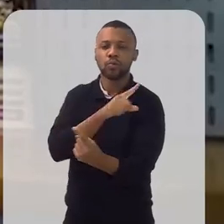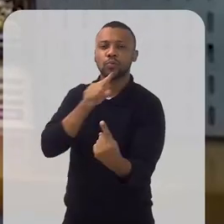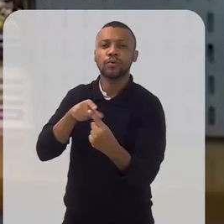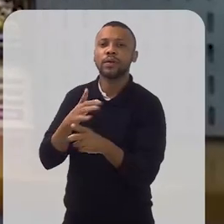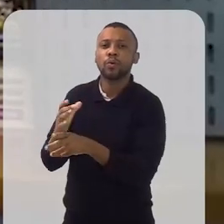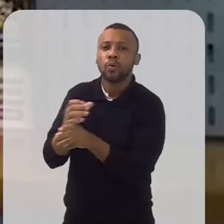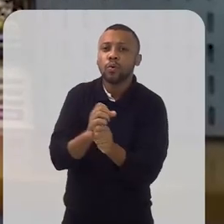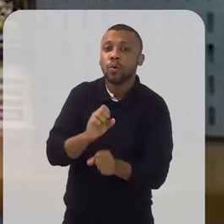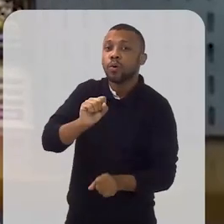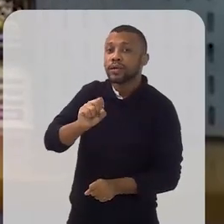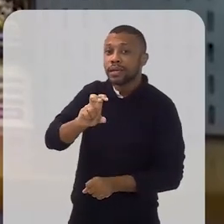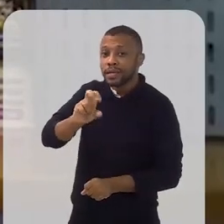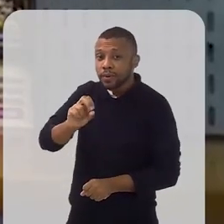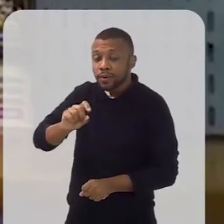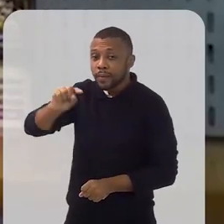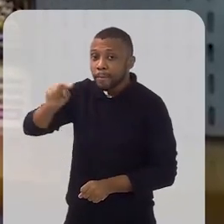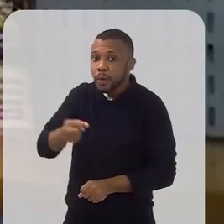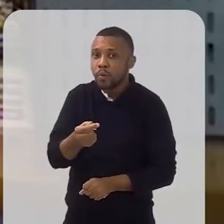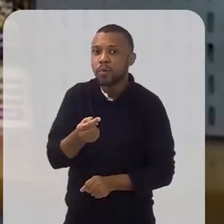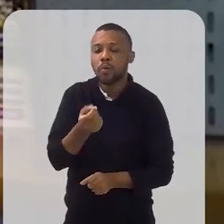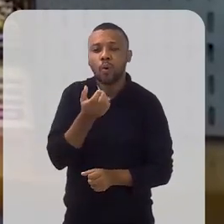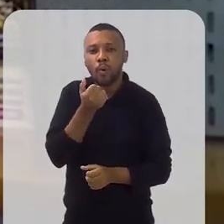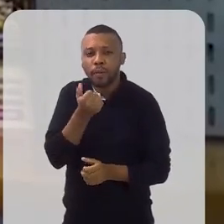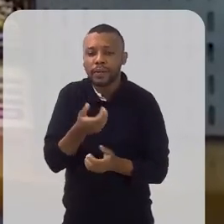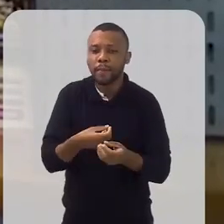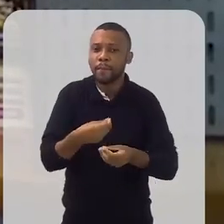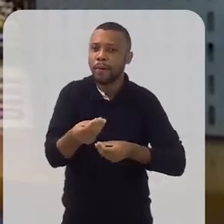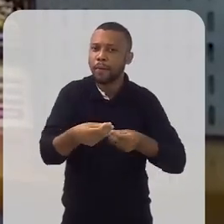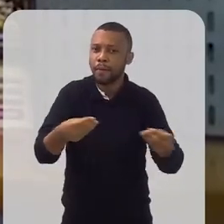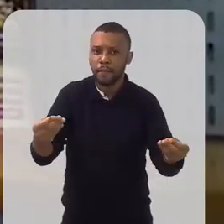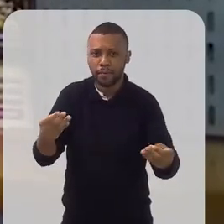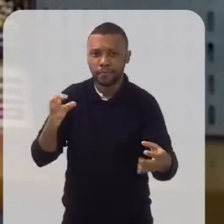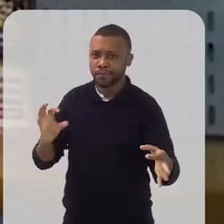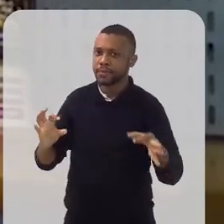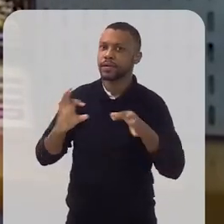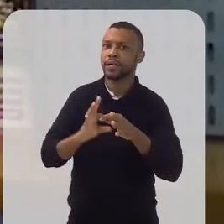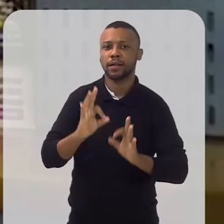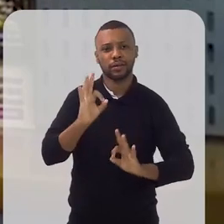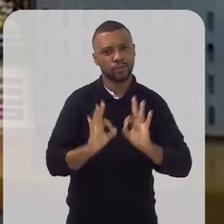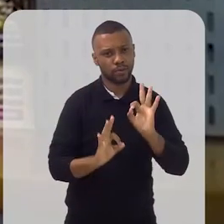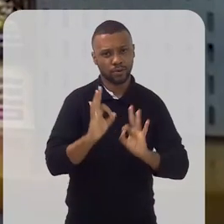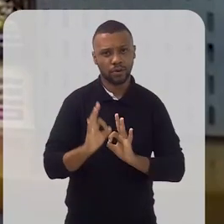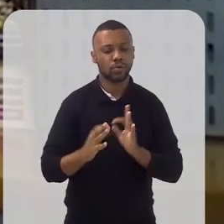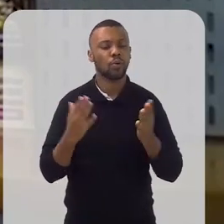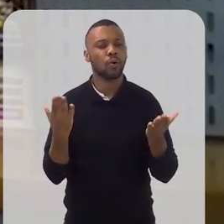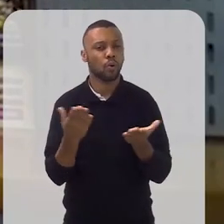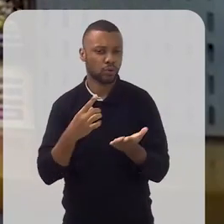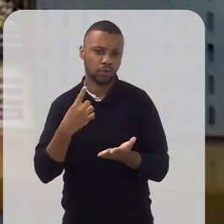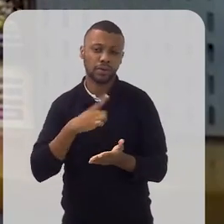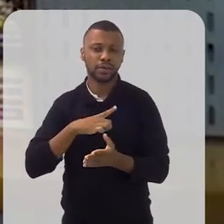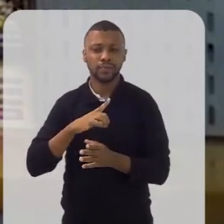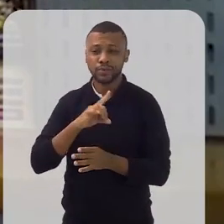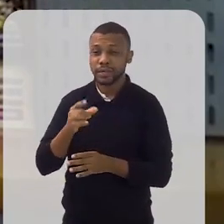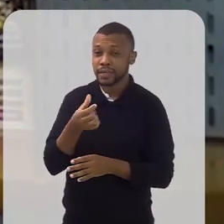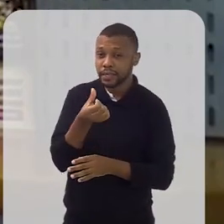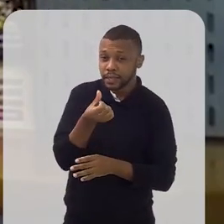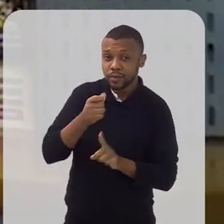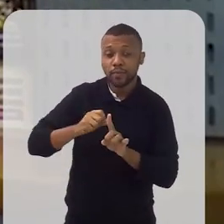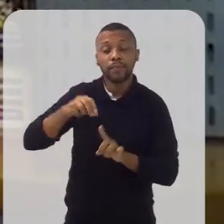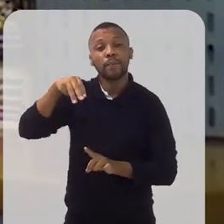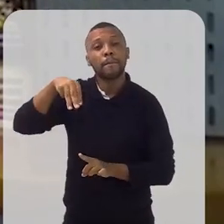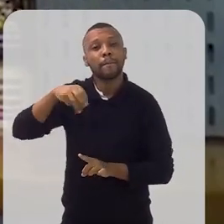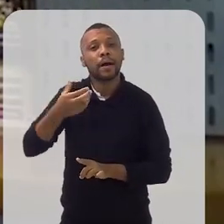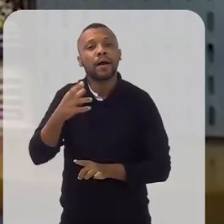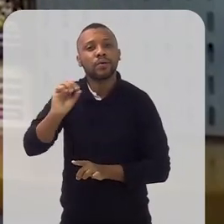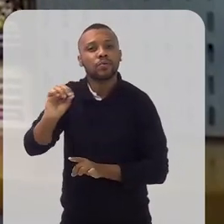Nossa meta é chegar a 850 mil refeições distribuídas com esse projeto. Nós batemos no dia 6